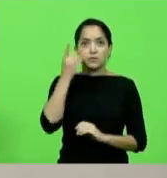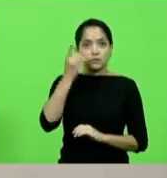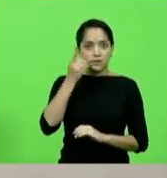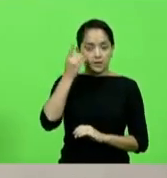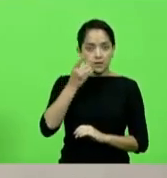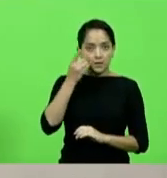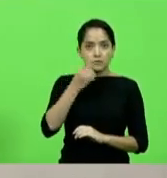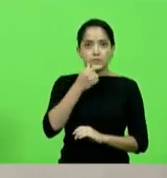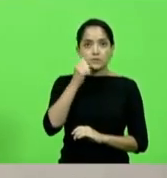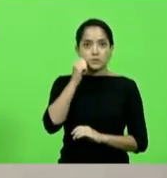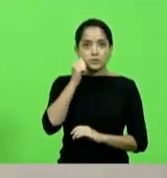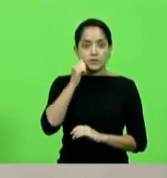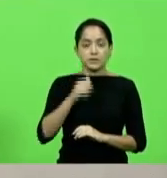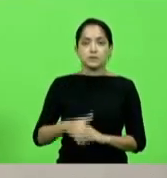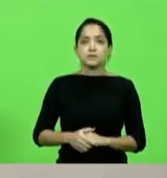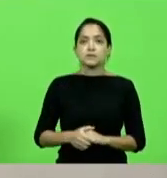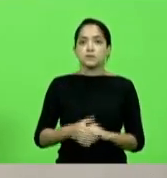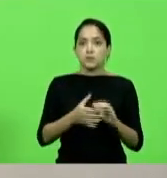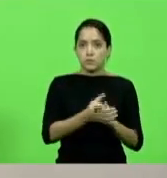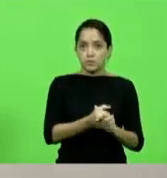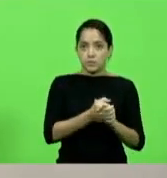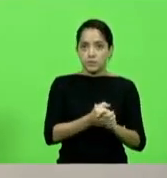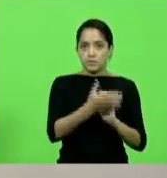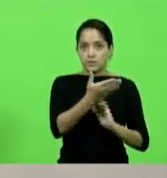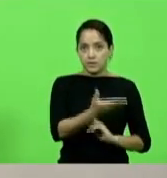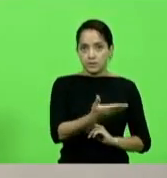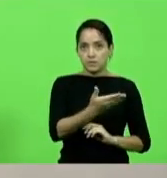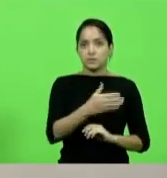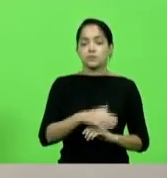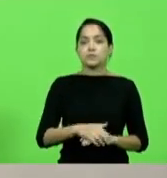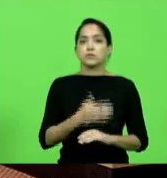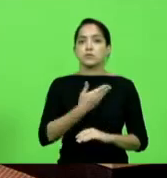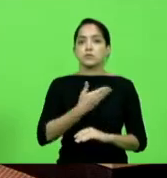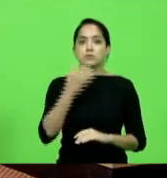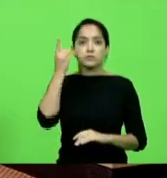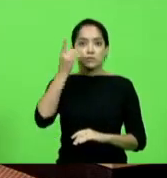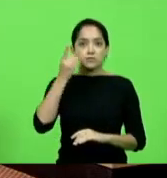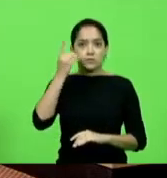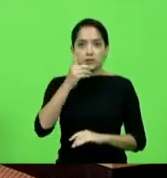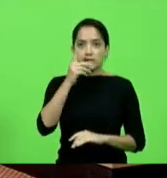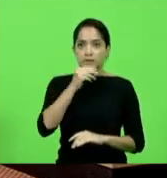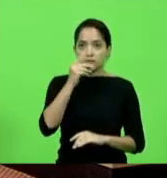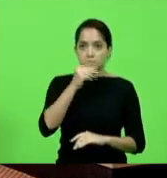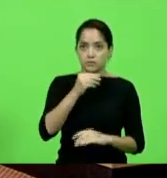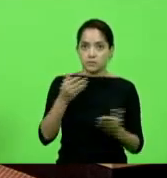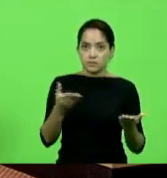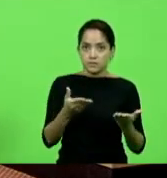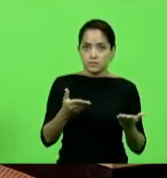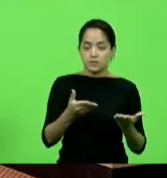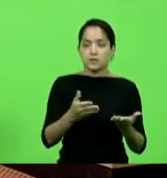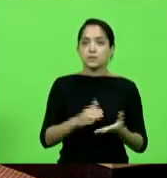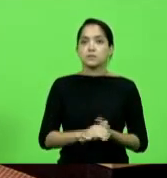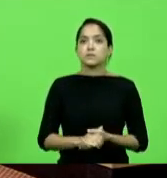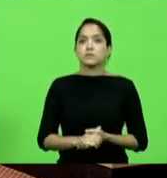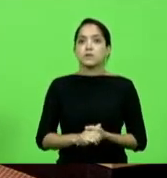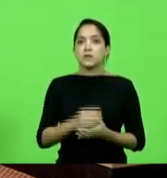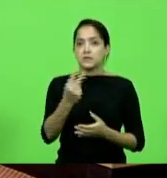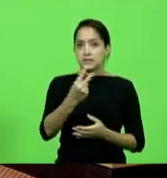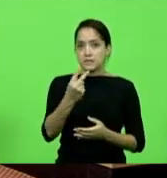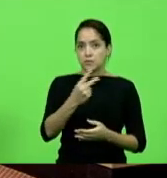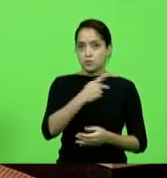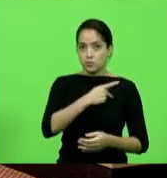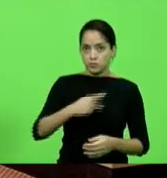deputadas, cumprimento o colega, o grande deputado Keren de Nunes, que está do meu lado como segundo vice